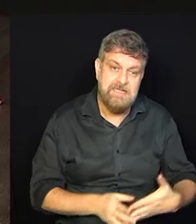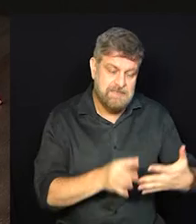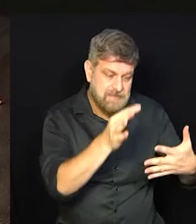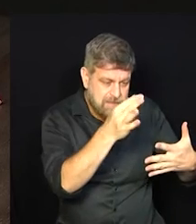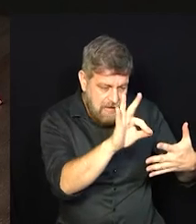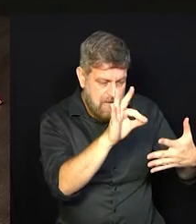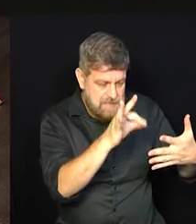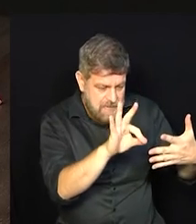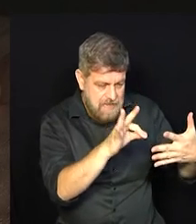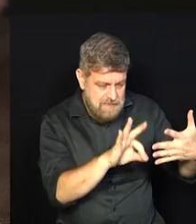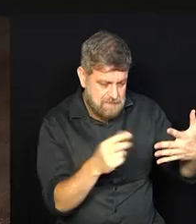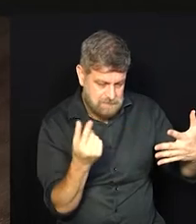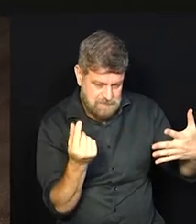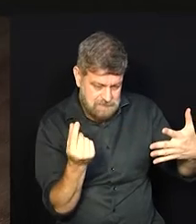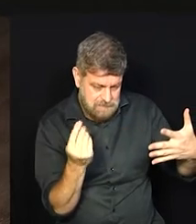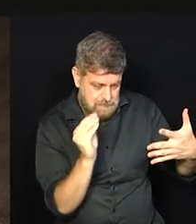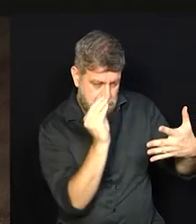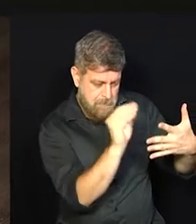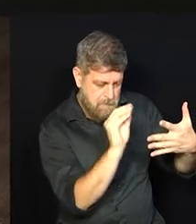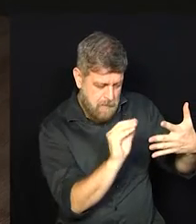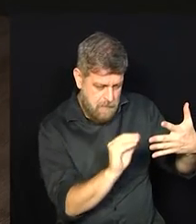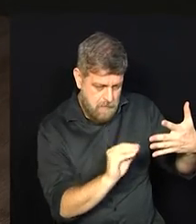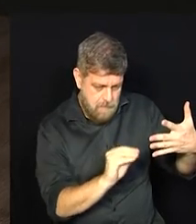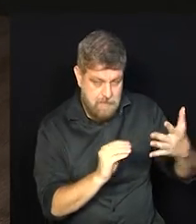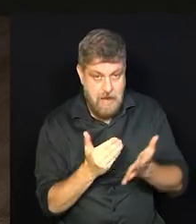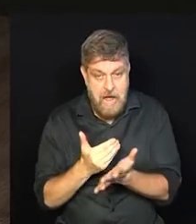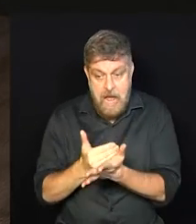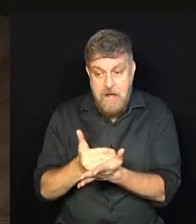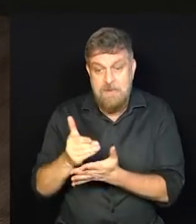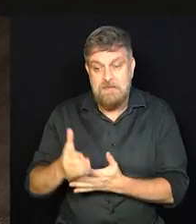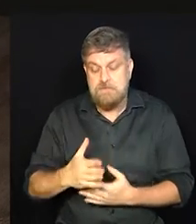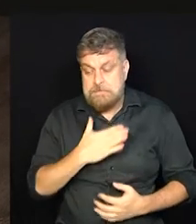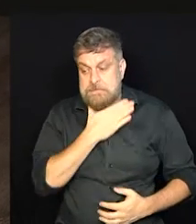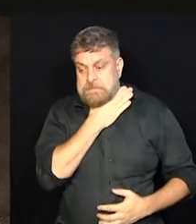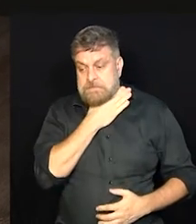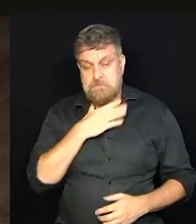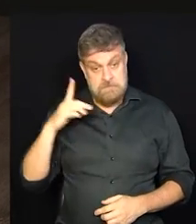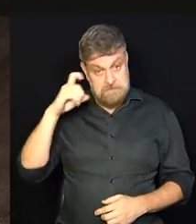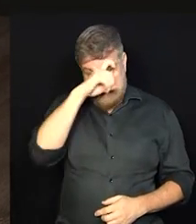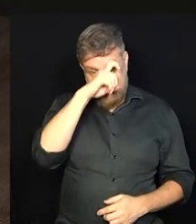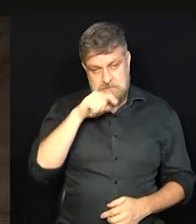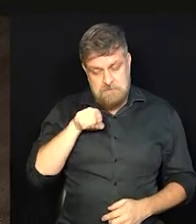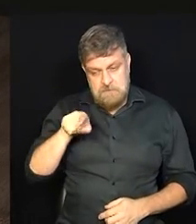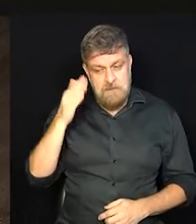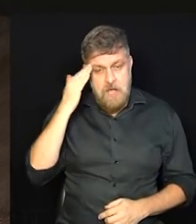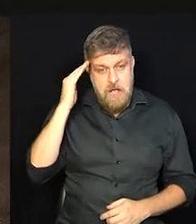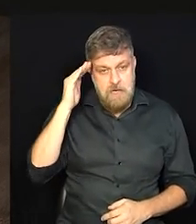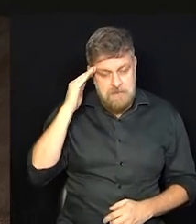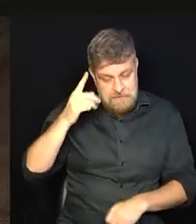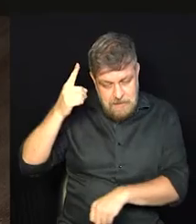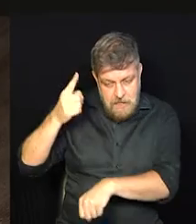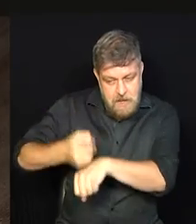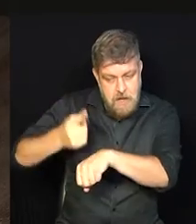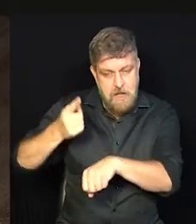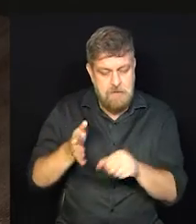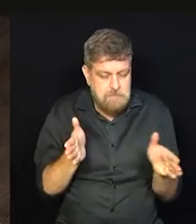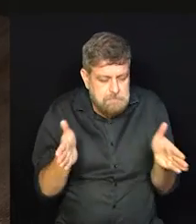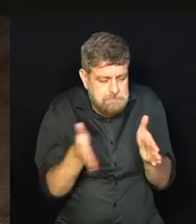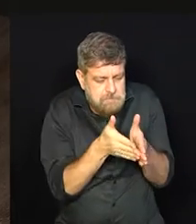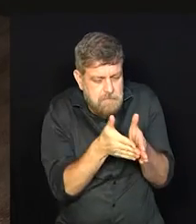lápis, e você até falou, no começo a gente teve que apertar um pouco, é preciso entender que nesse momento,